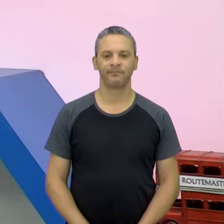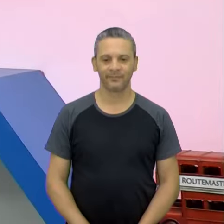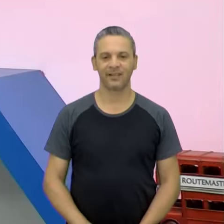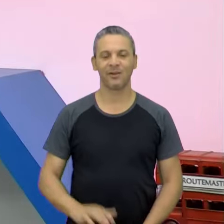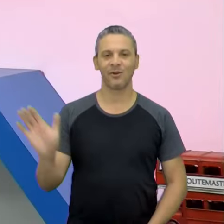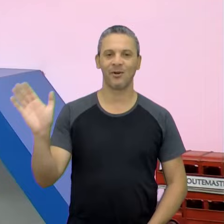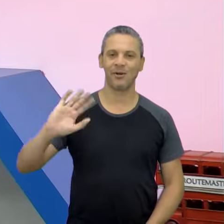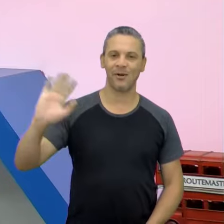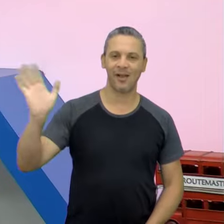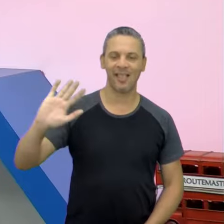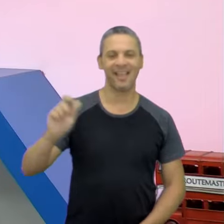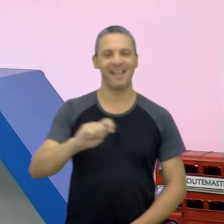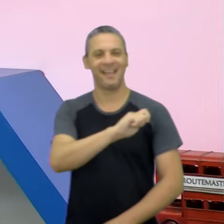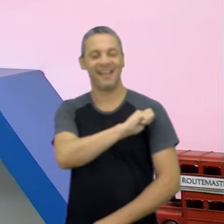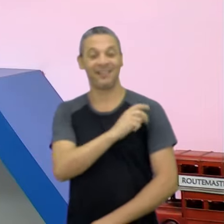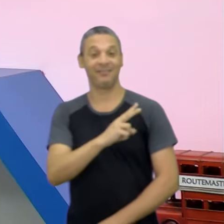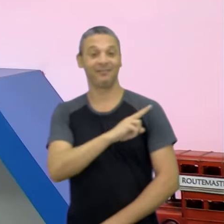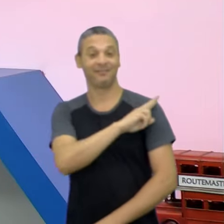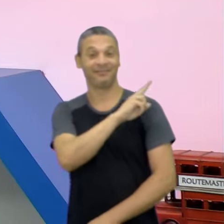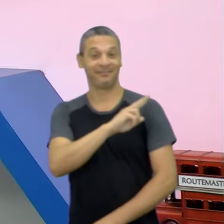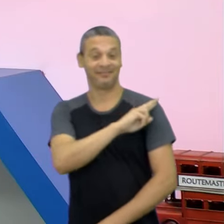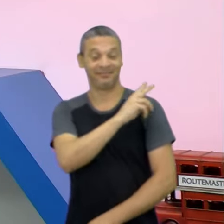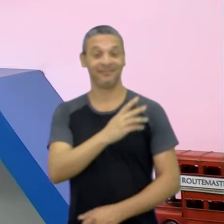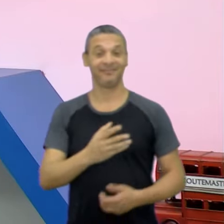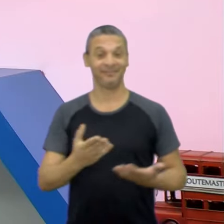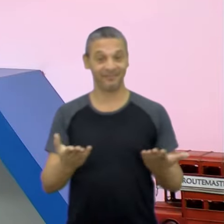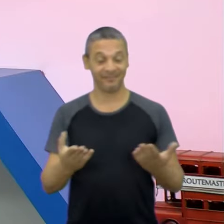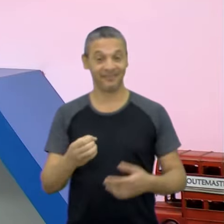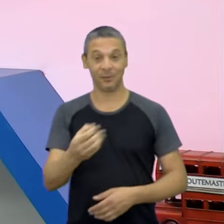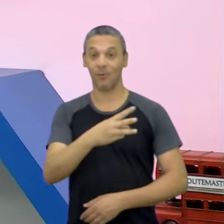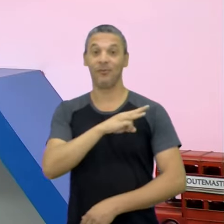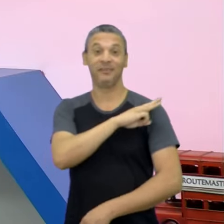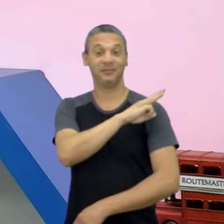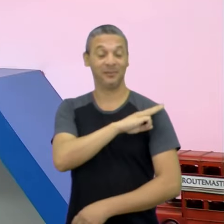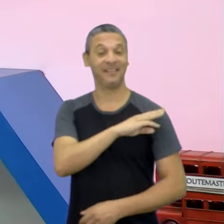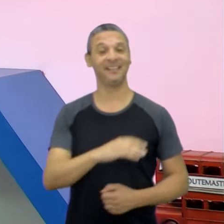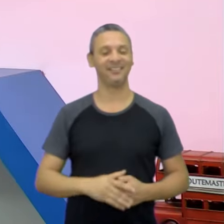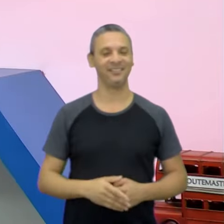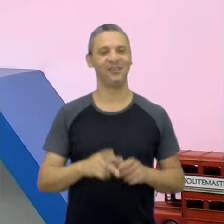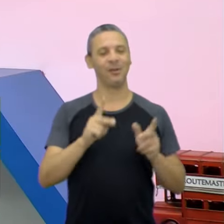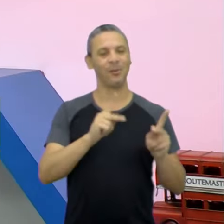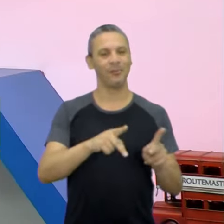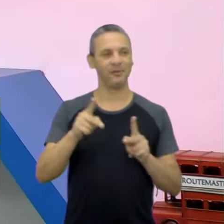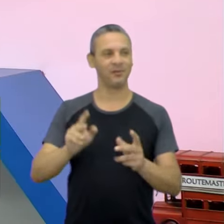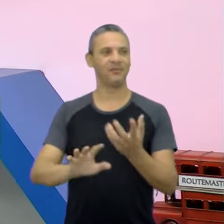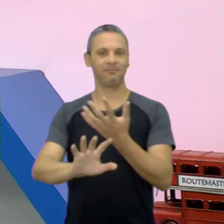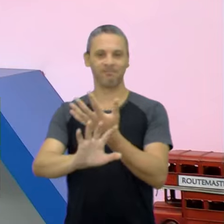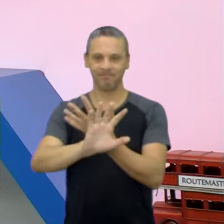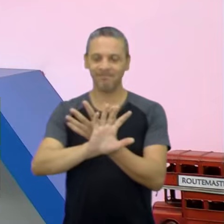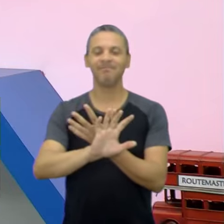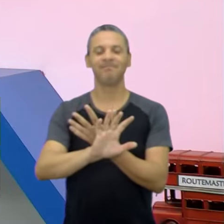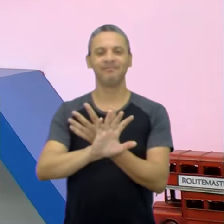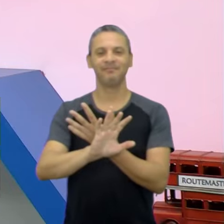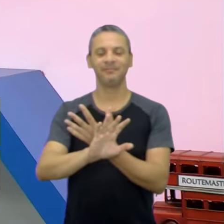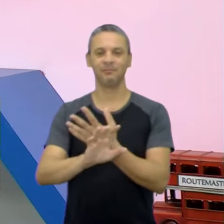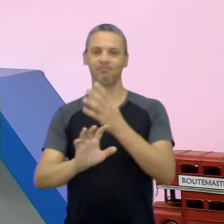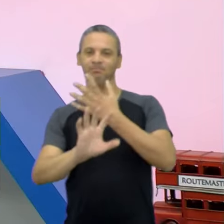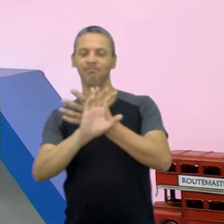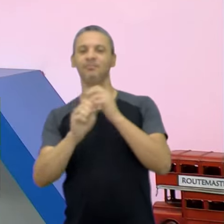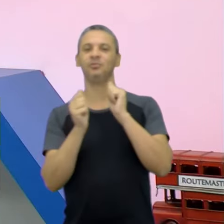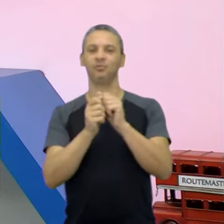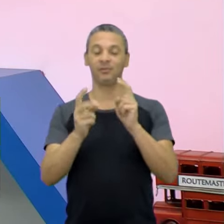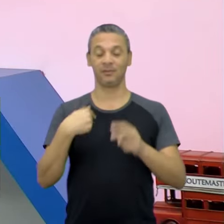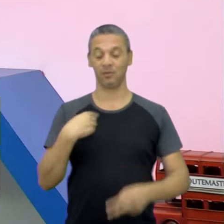Olá, estudantes da segunda série do Novo Ensino Médio, professores que também sempre nos acompanham.